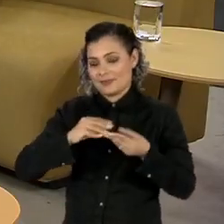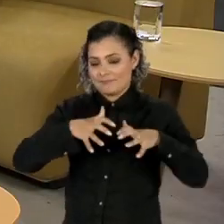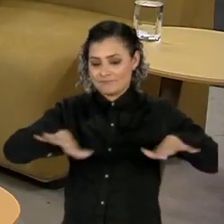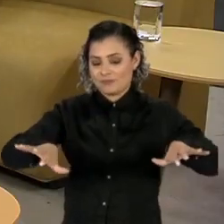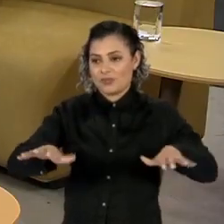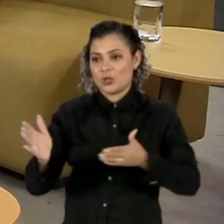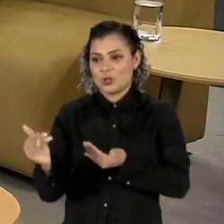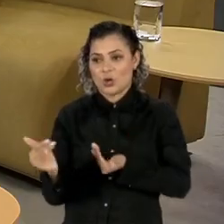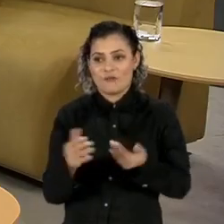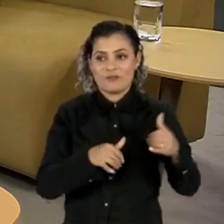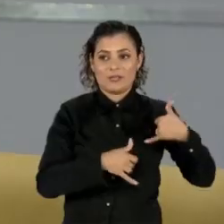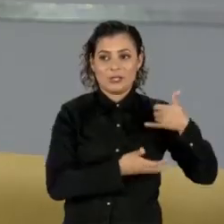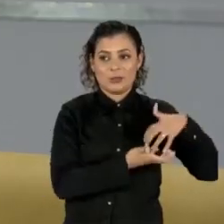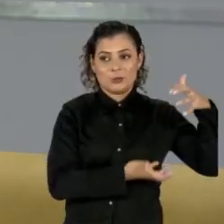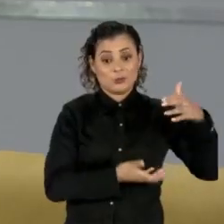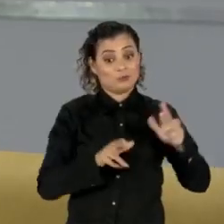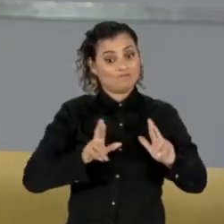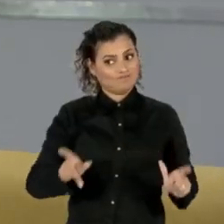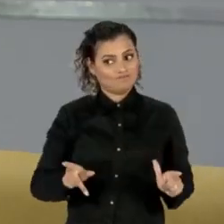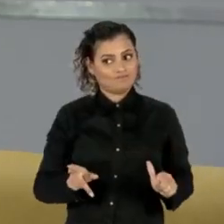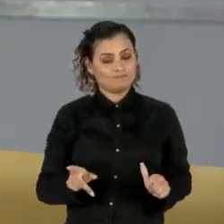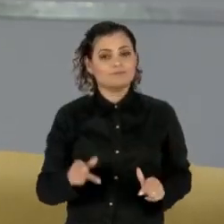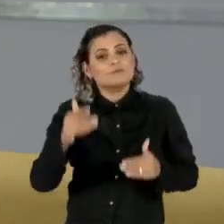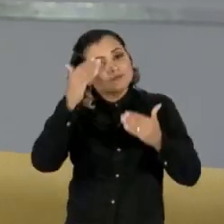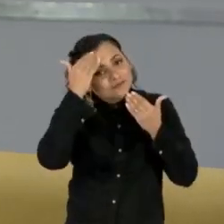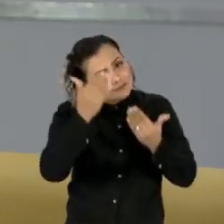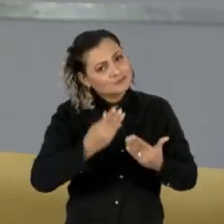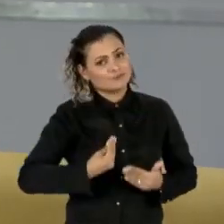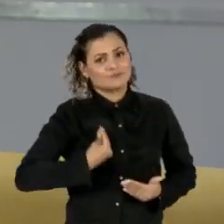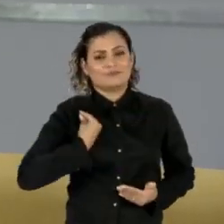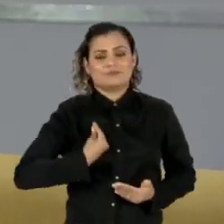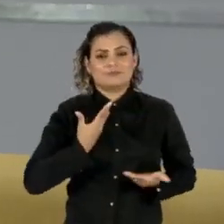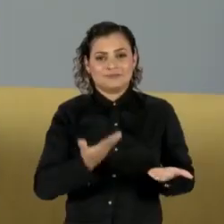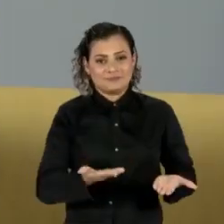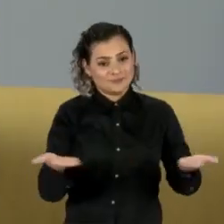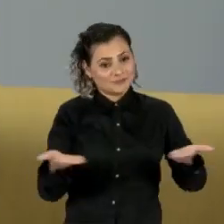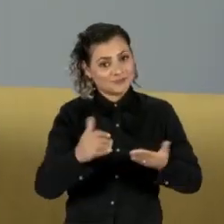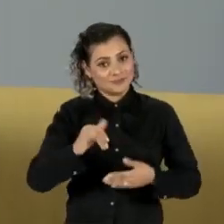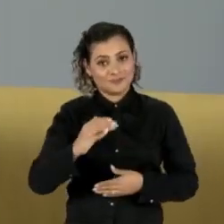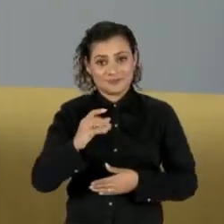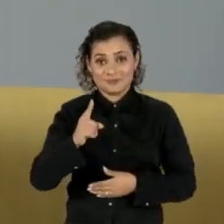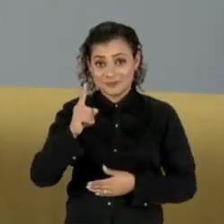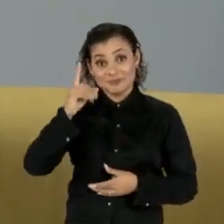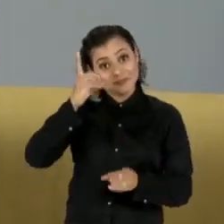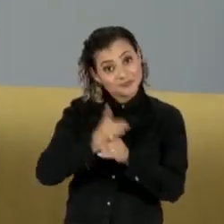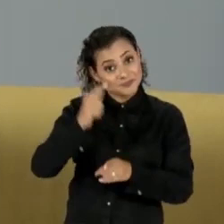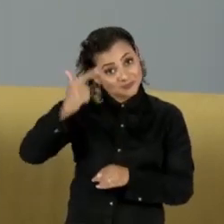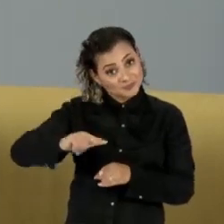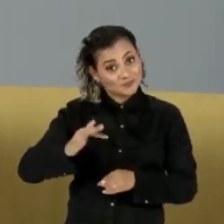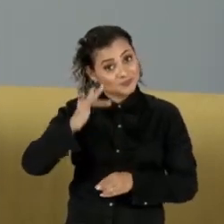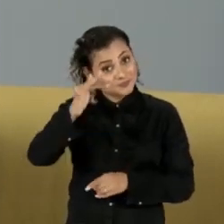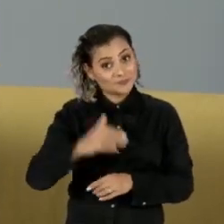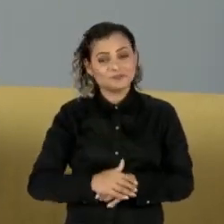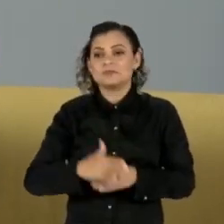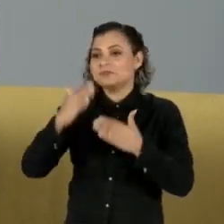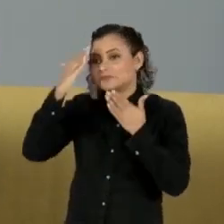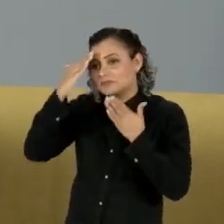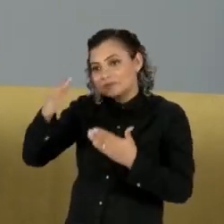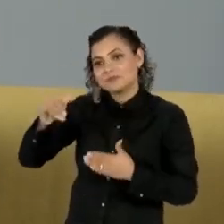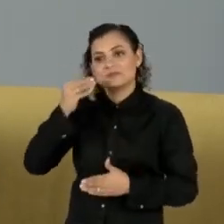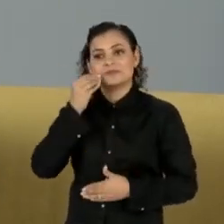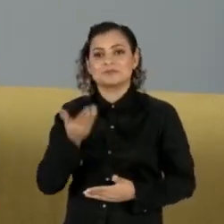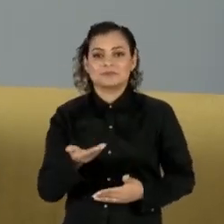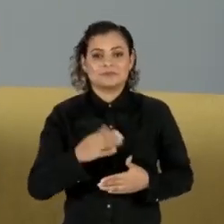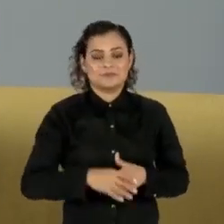impactos. Doutora Cláudia Luna, muito obrigada pela sua participação conosco aqui no J1 e até a próxima. Tá ok. Muito obrigada. Obrigada pela